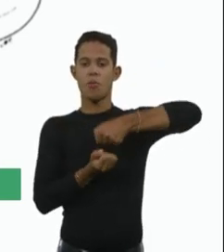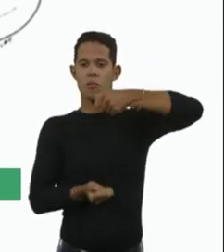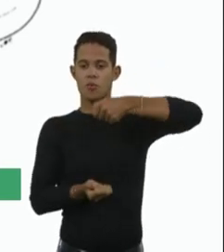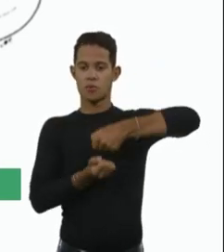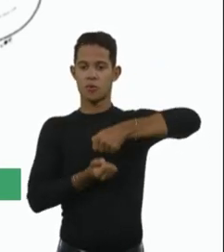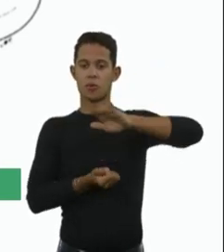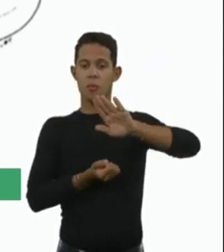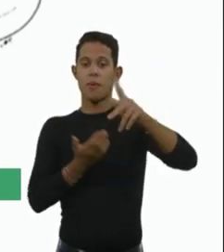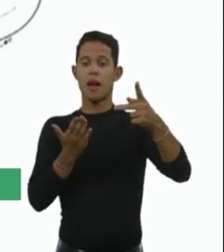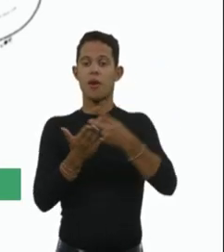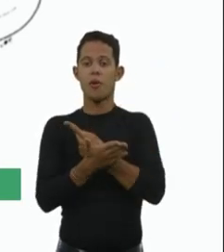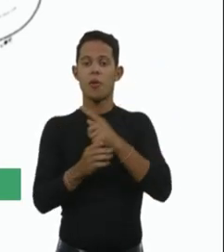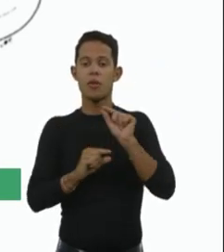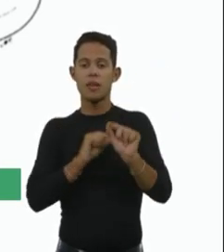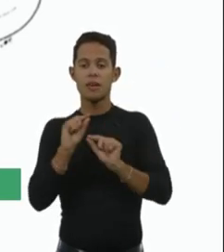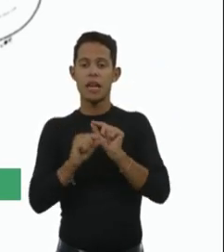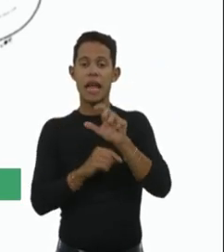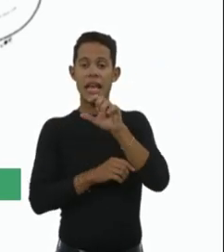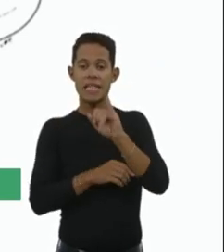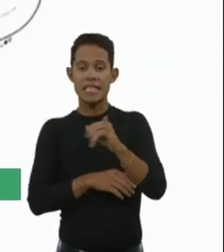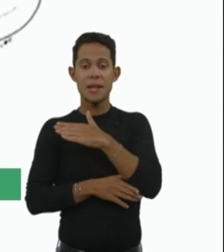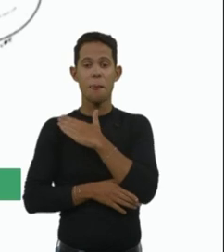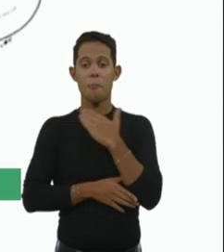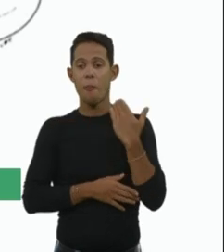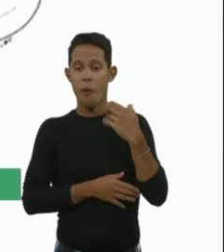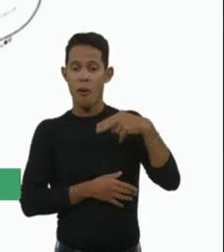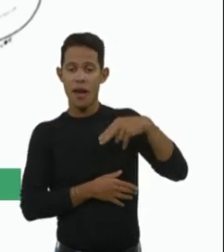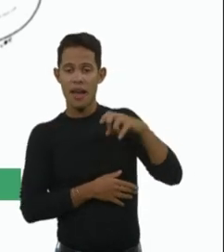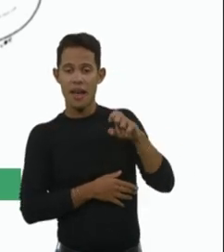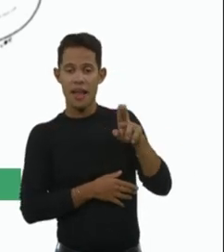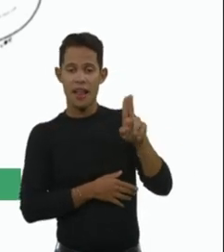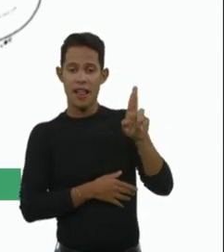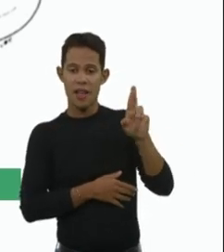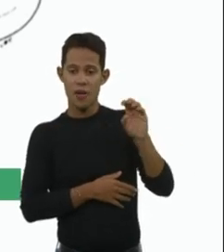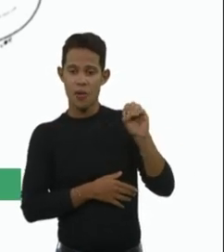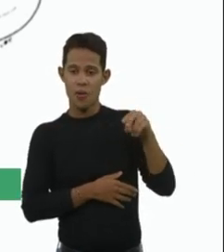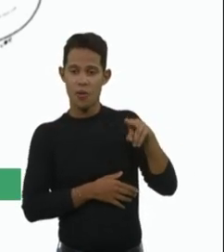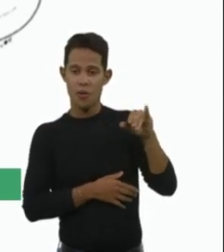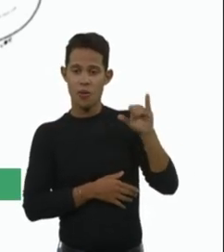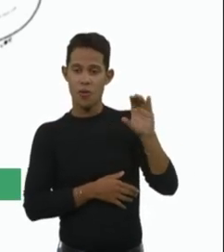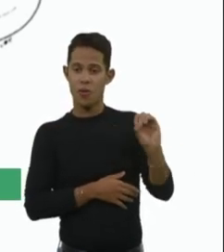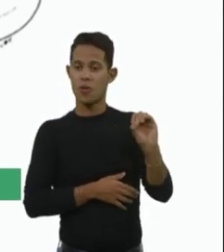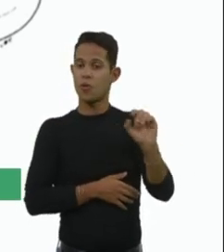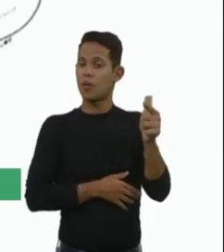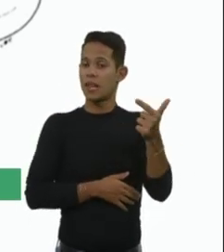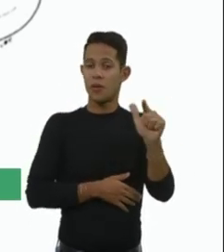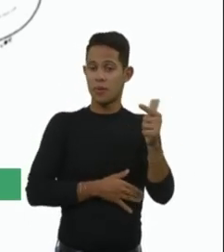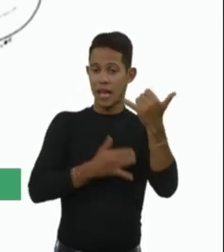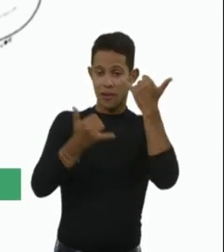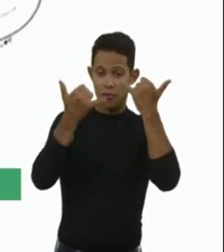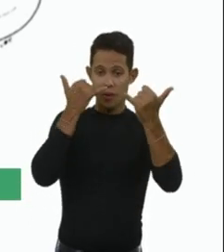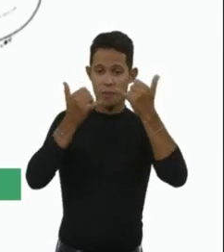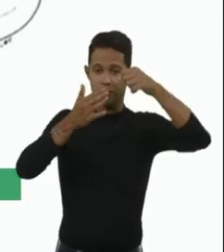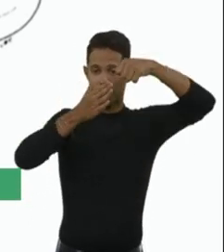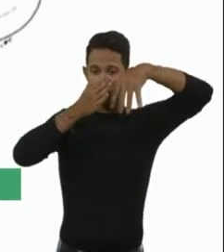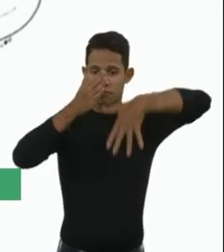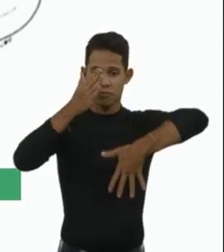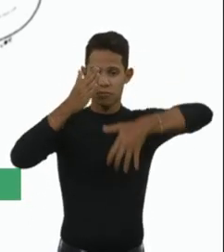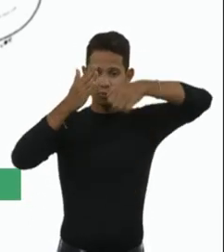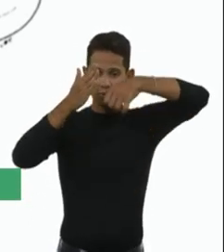acontece? Como eu tenho a morte desses motoneurônios, não tenho a passagem dessa informação elétrica.